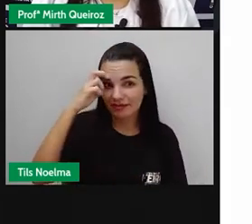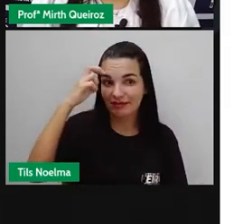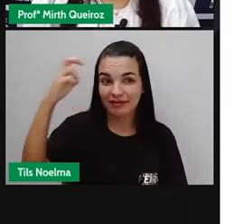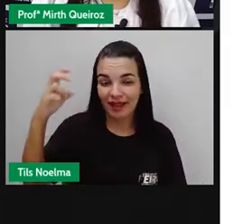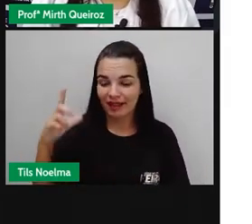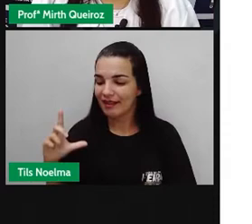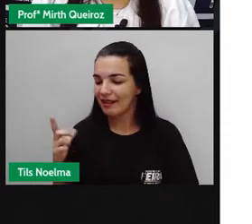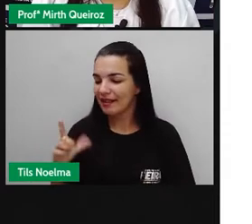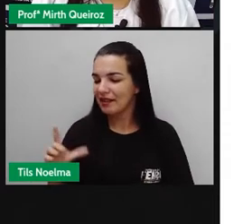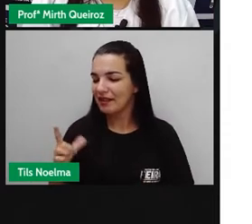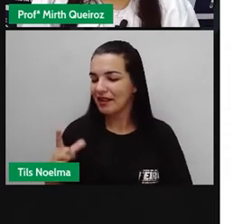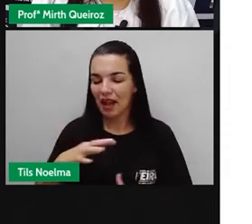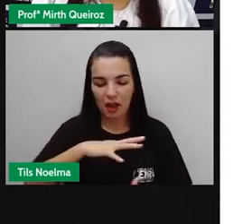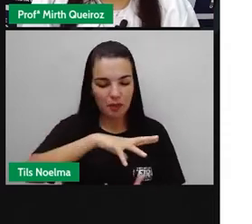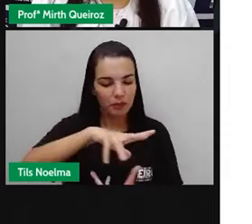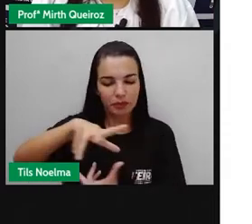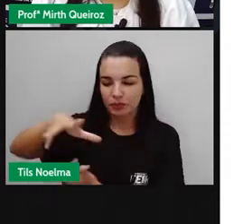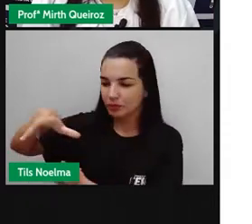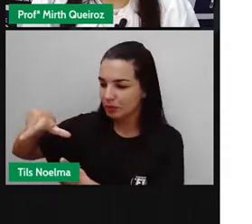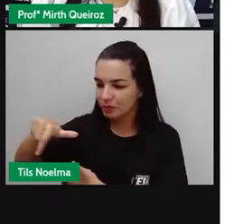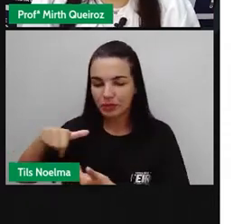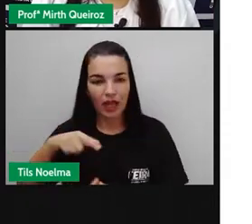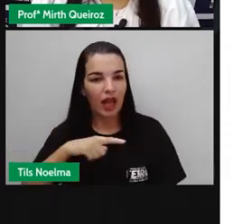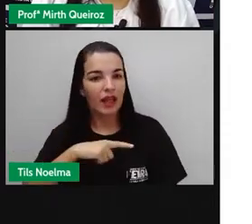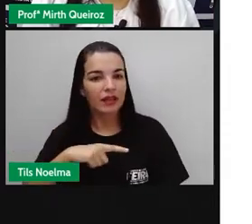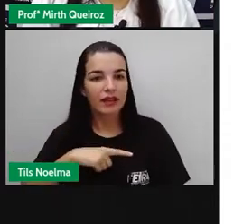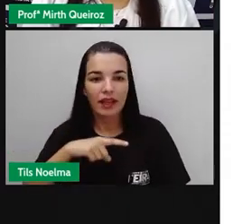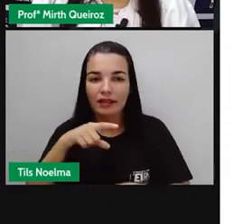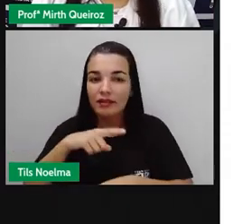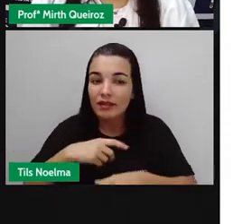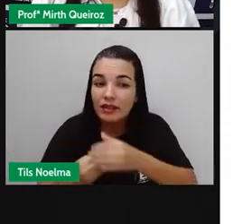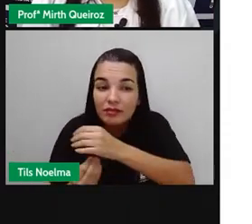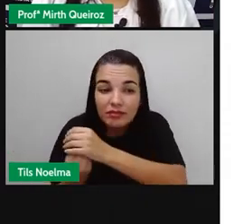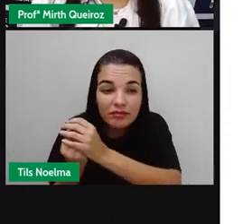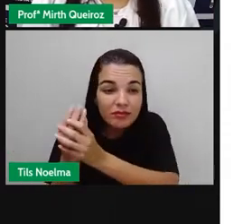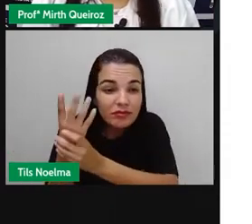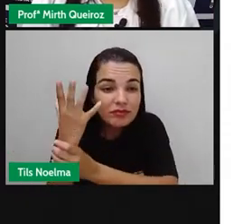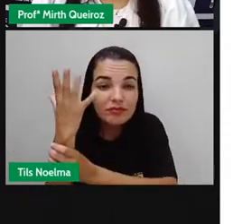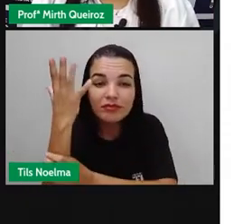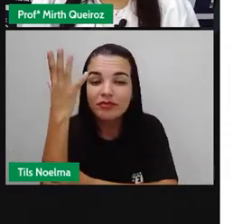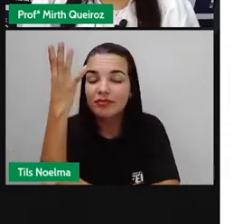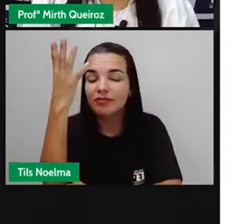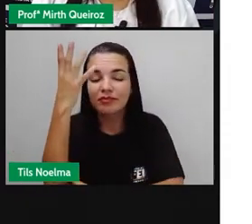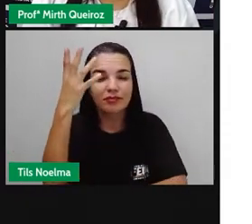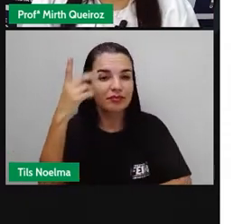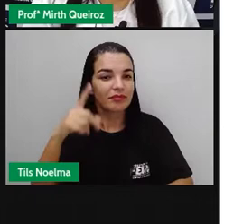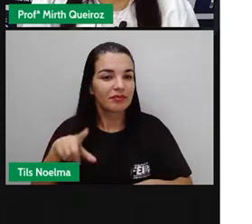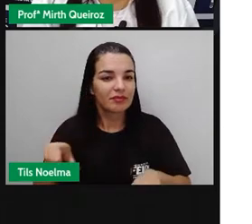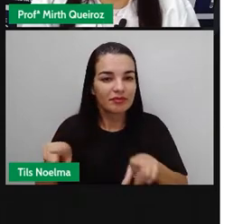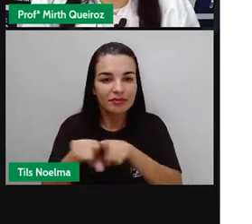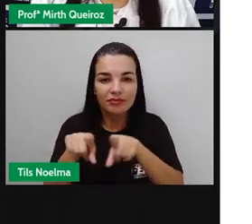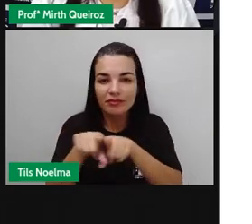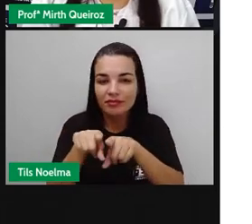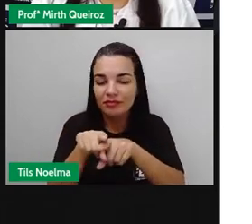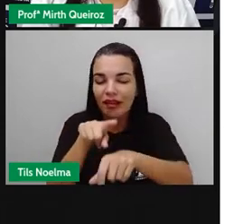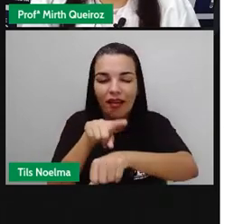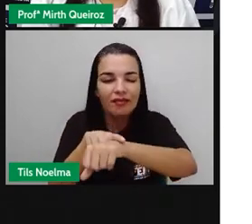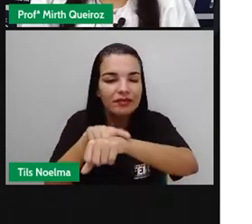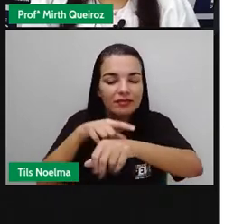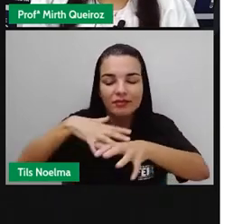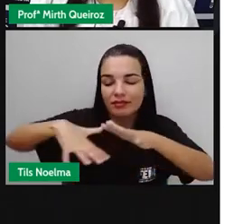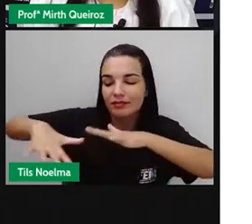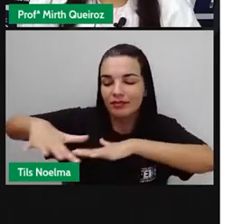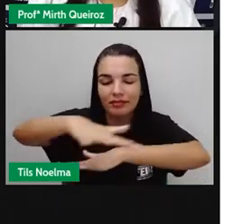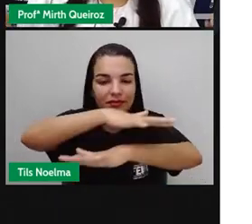contos de fadas têm origem em tempos remotos e nem sempre apresentaram como conhecemos hoje. Até porque os